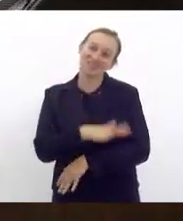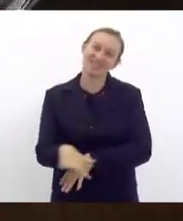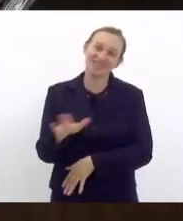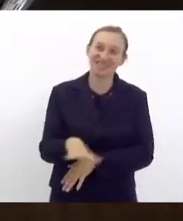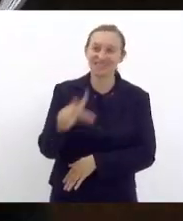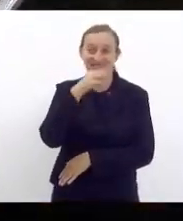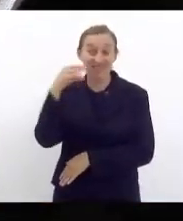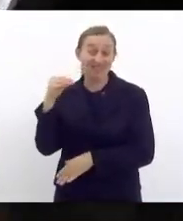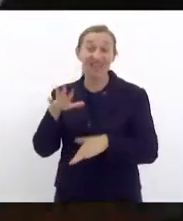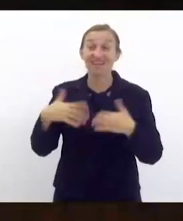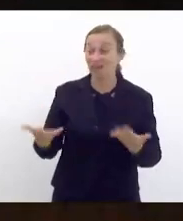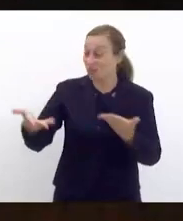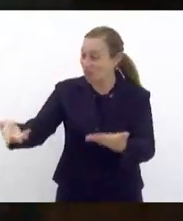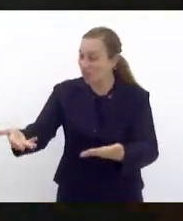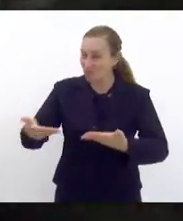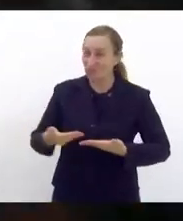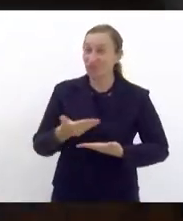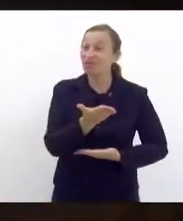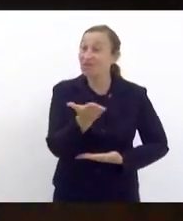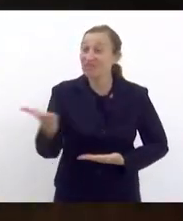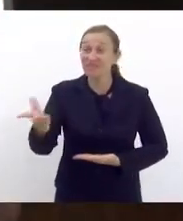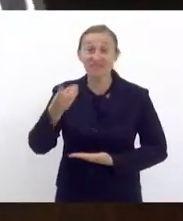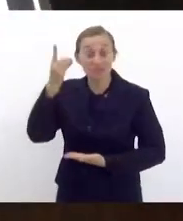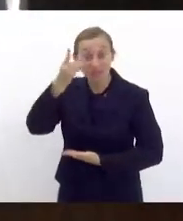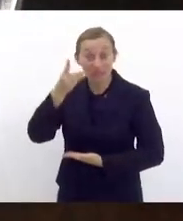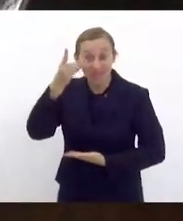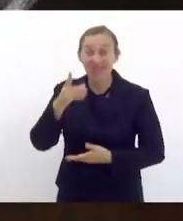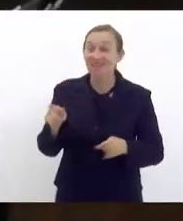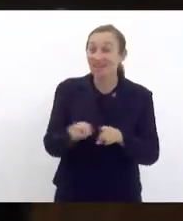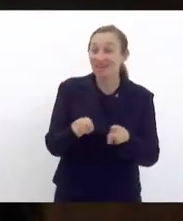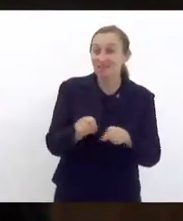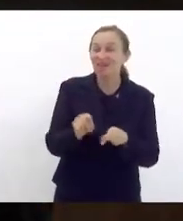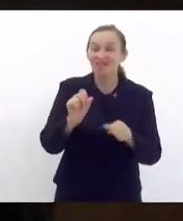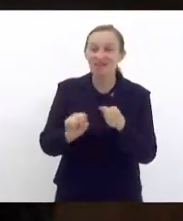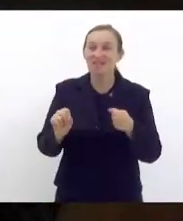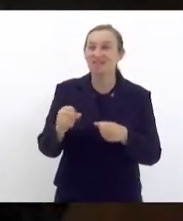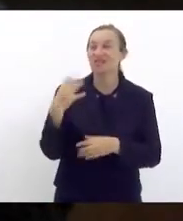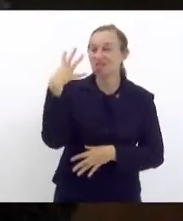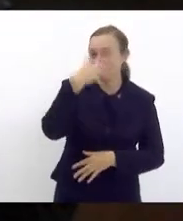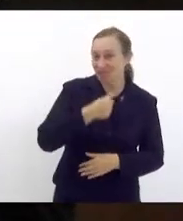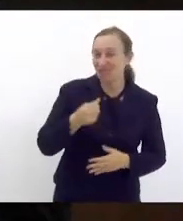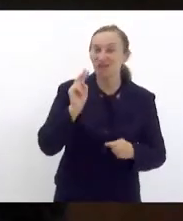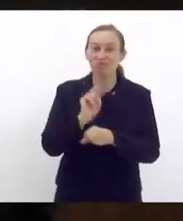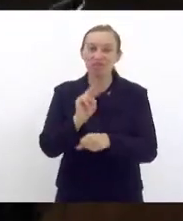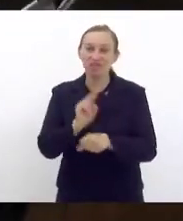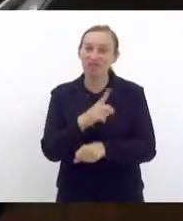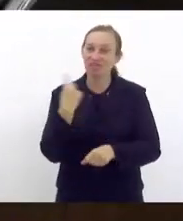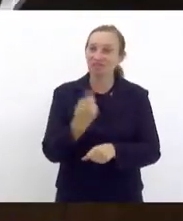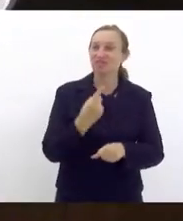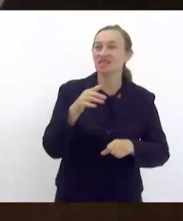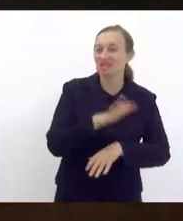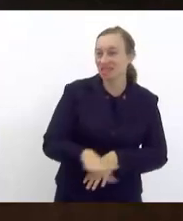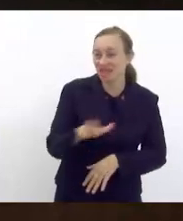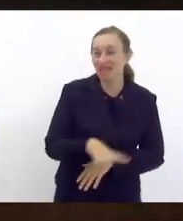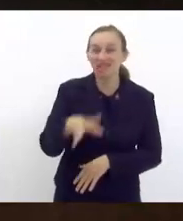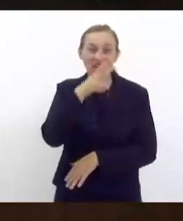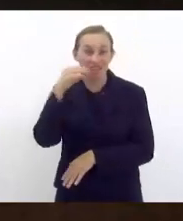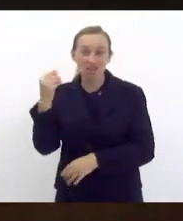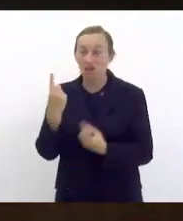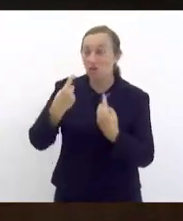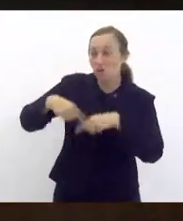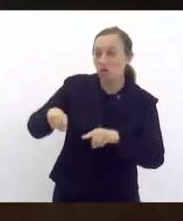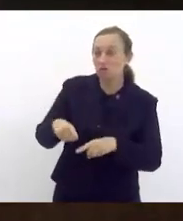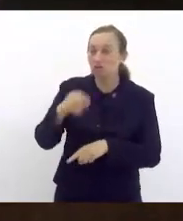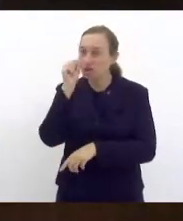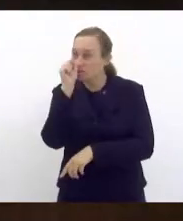e adolescentes. Então, convida esse parlamento também a fazer bonito, protegendo as nossas crianças e adolescentes contra os